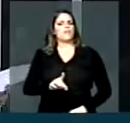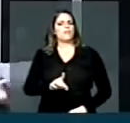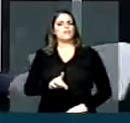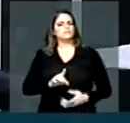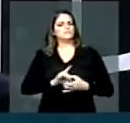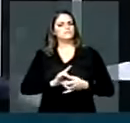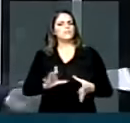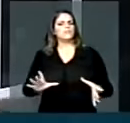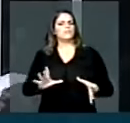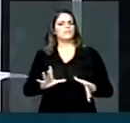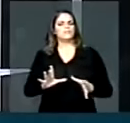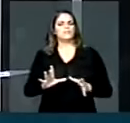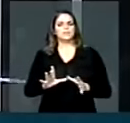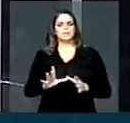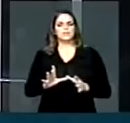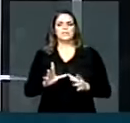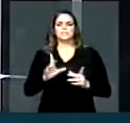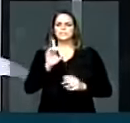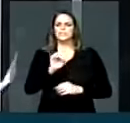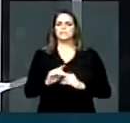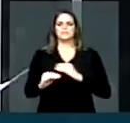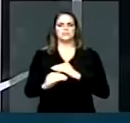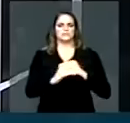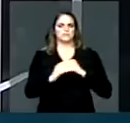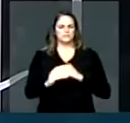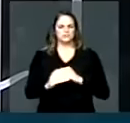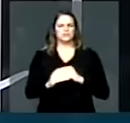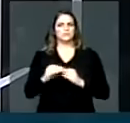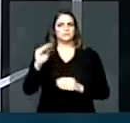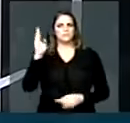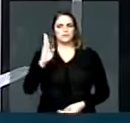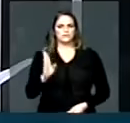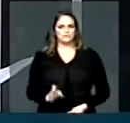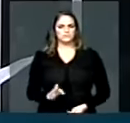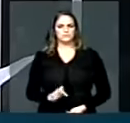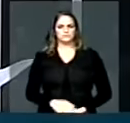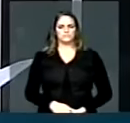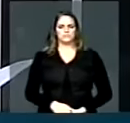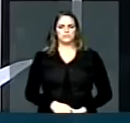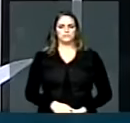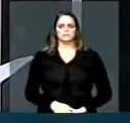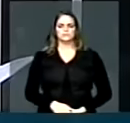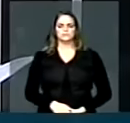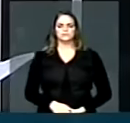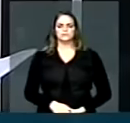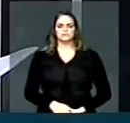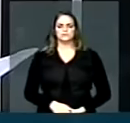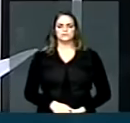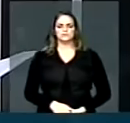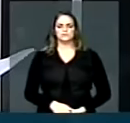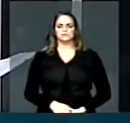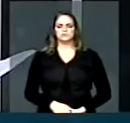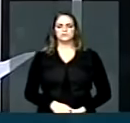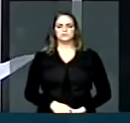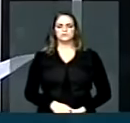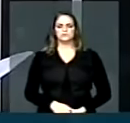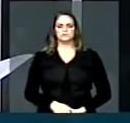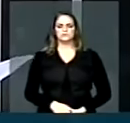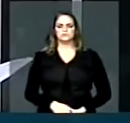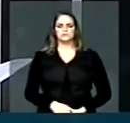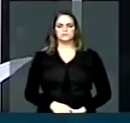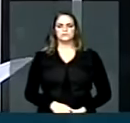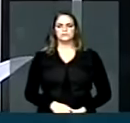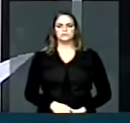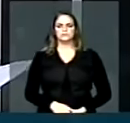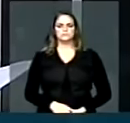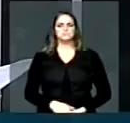de boa parte do alto escalão da política brasileira. As eleições para a Presidente são a cristalina